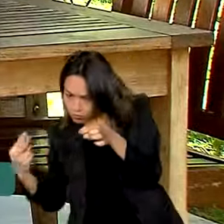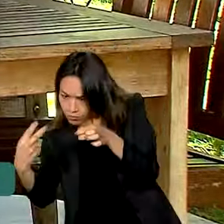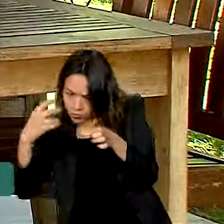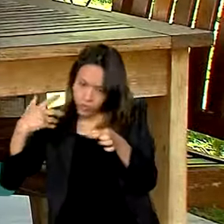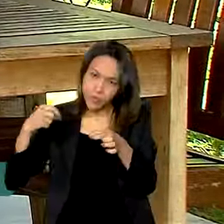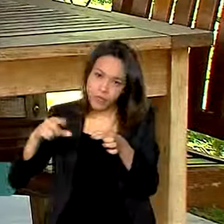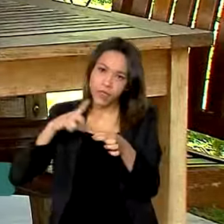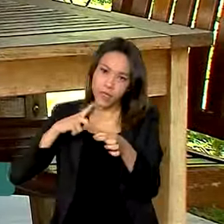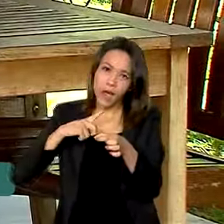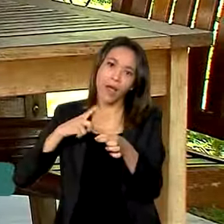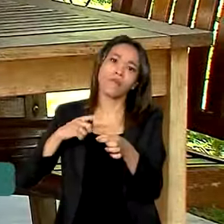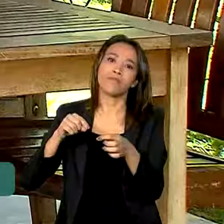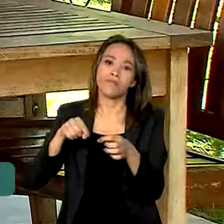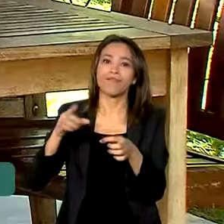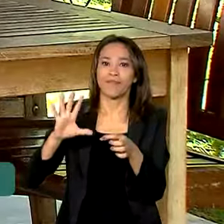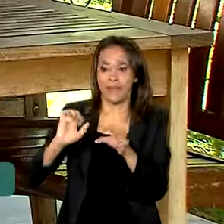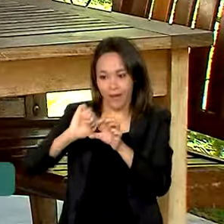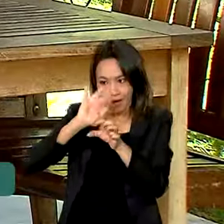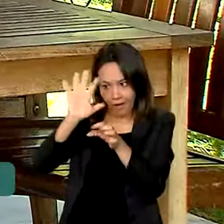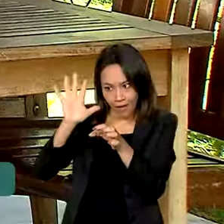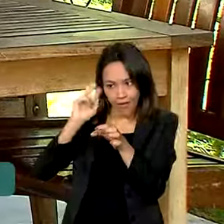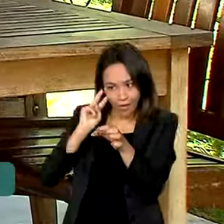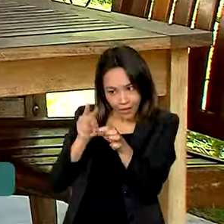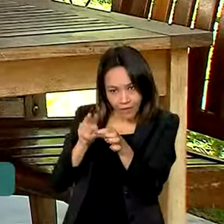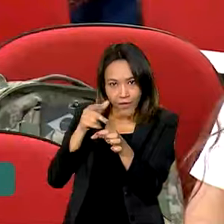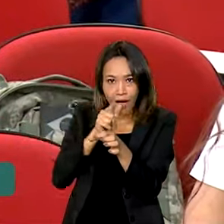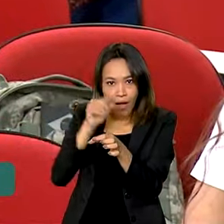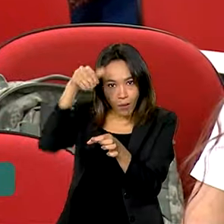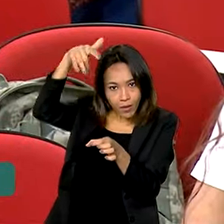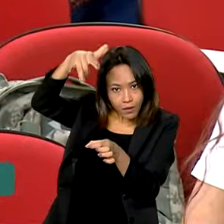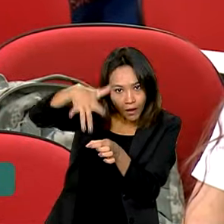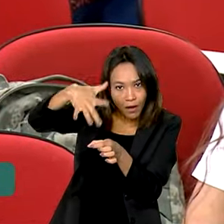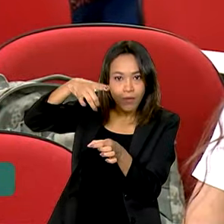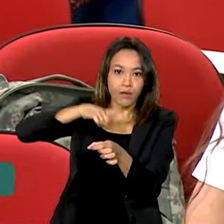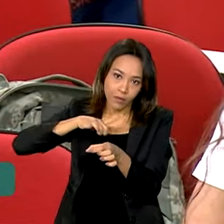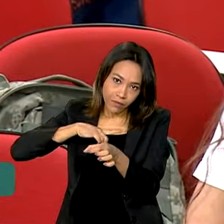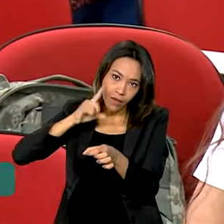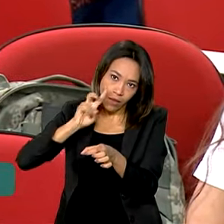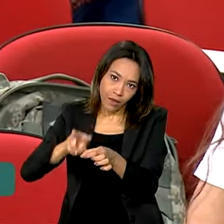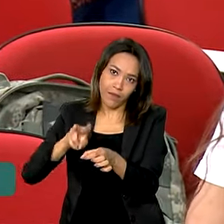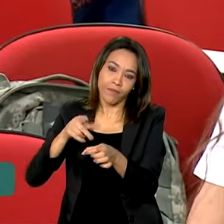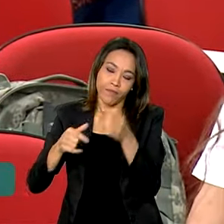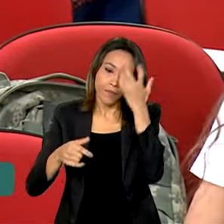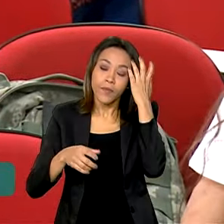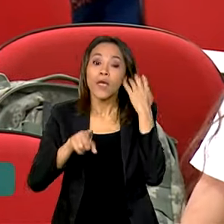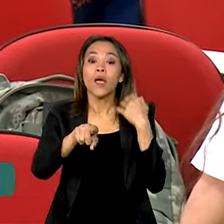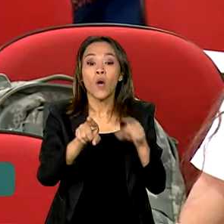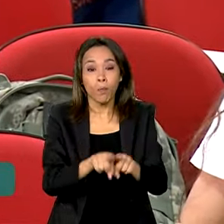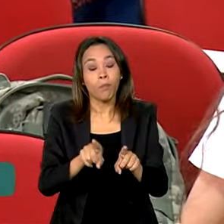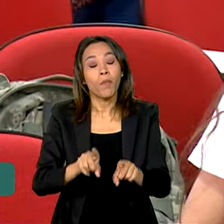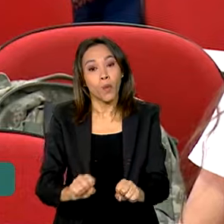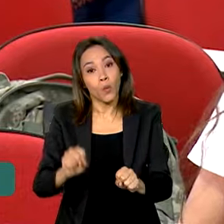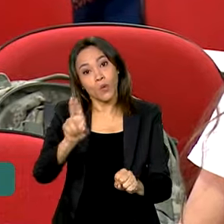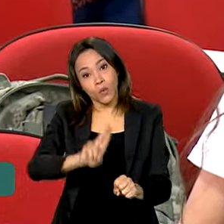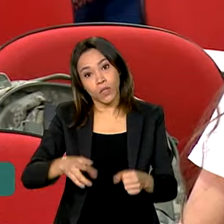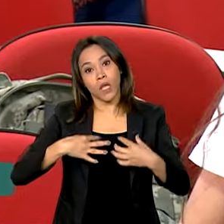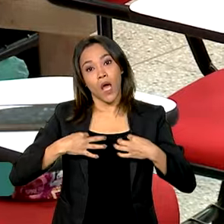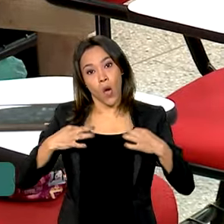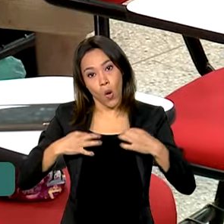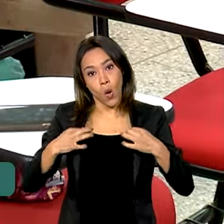lacrada e a garrafa d'água deve ser transparente. É recomendado o uso de roupas e sapatos